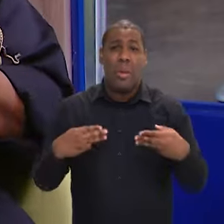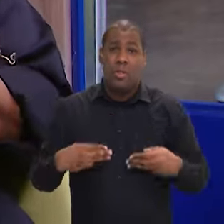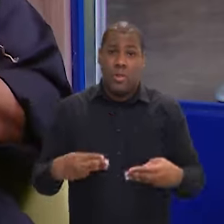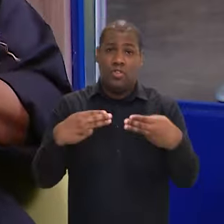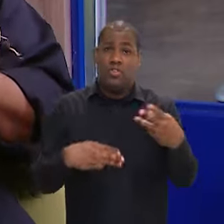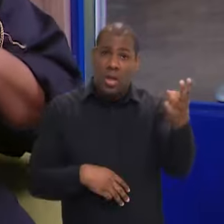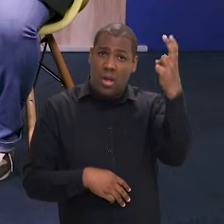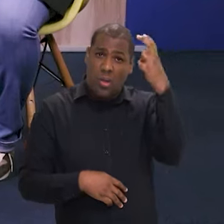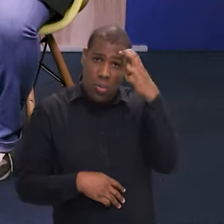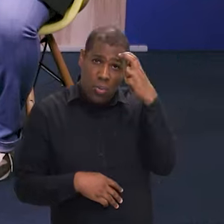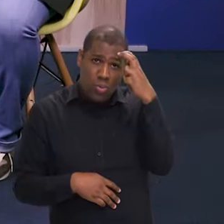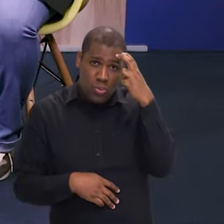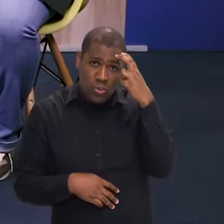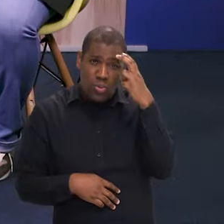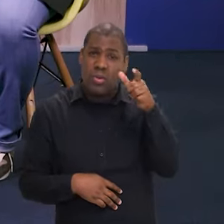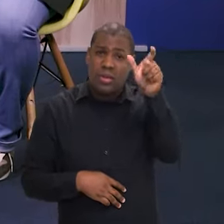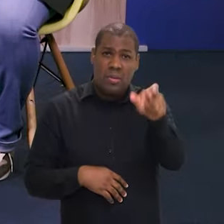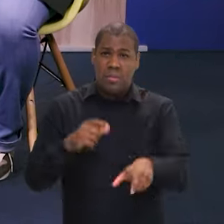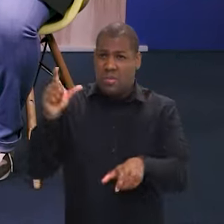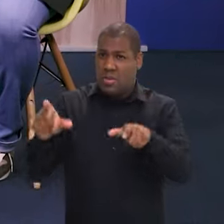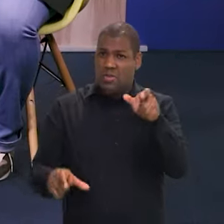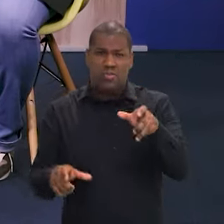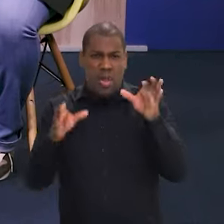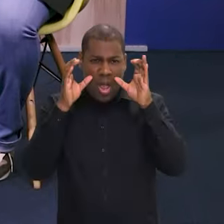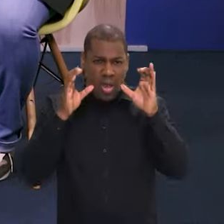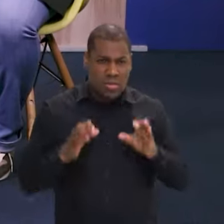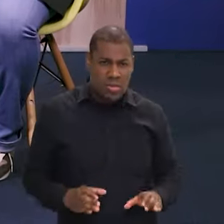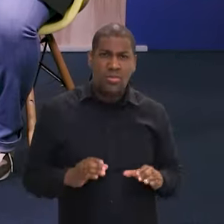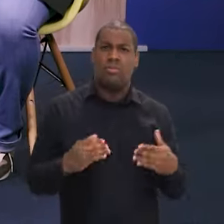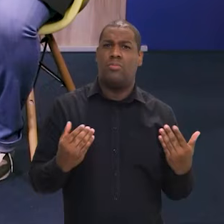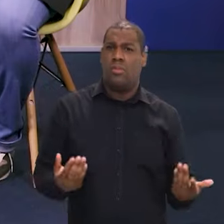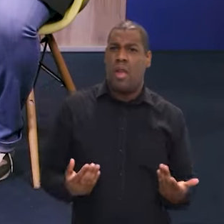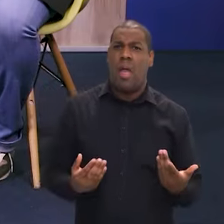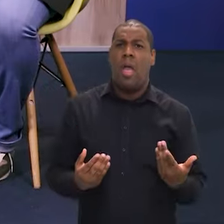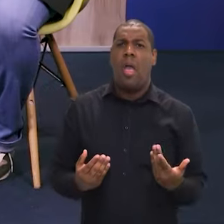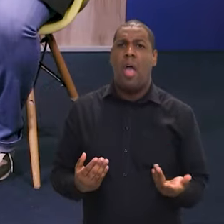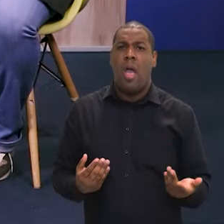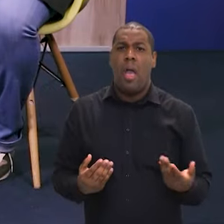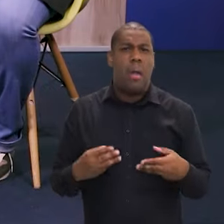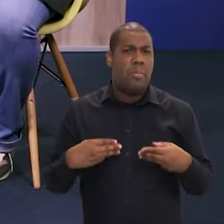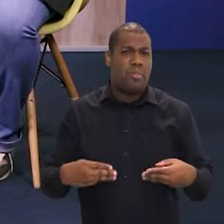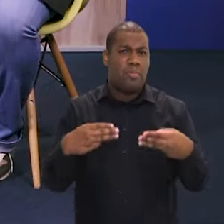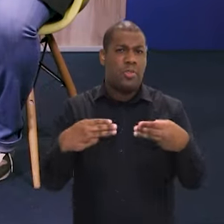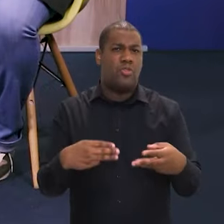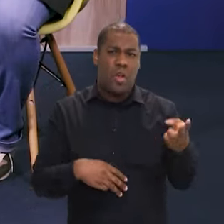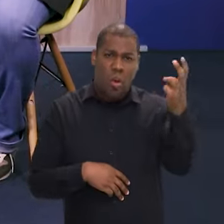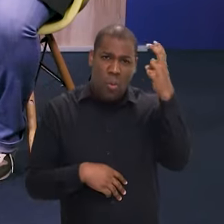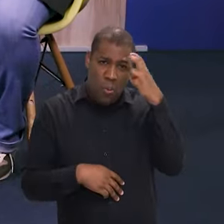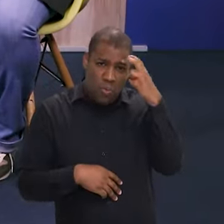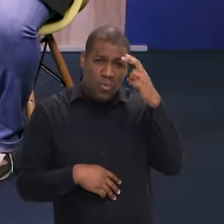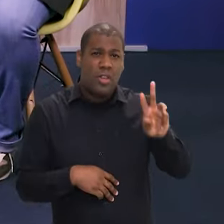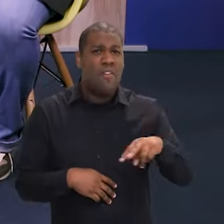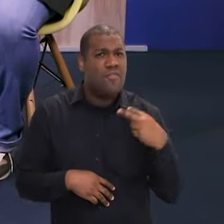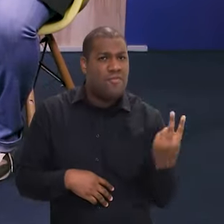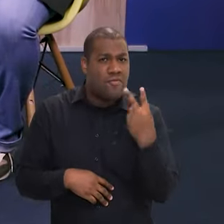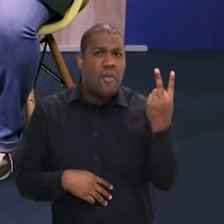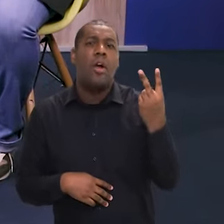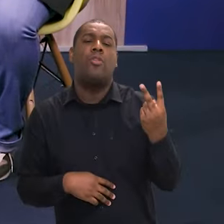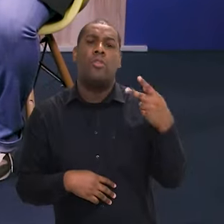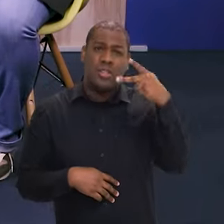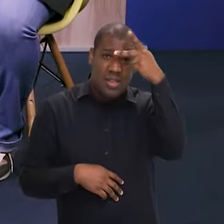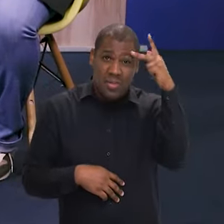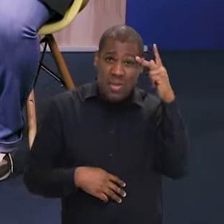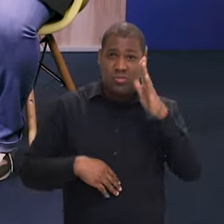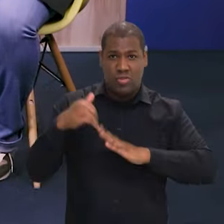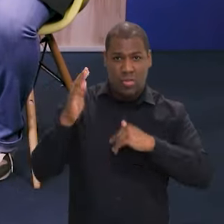cidadãos e cidadãs, como todos os outros, nas outras áreas de profissão, enfim, de vivências, né?